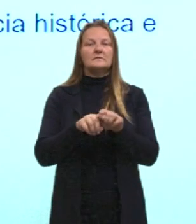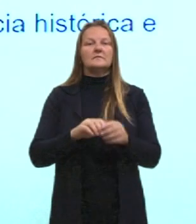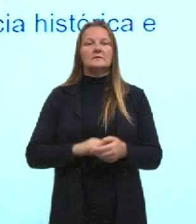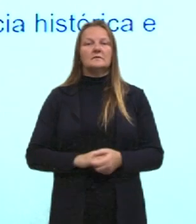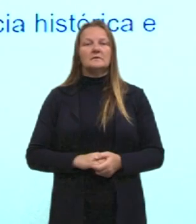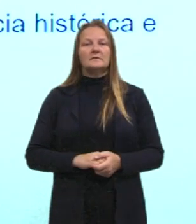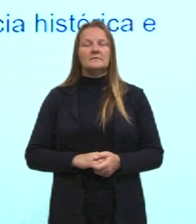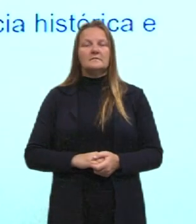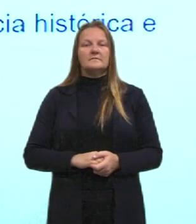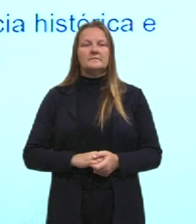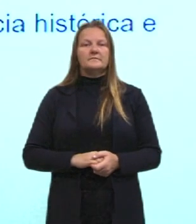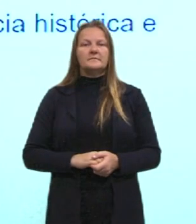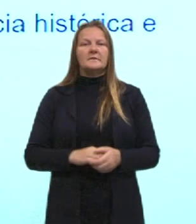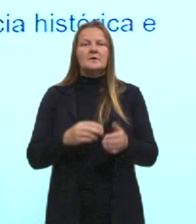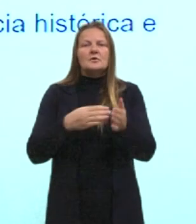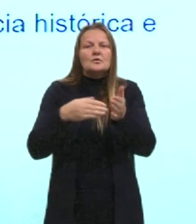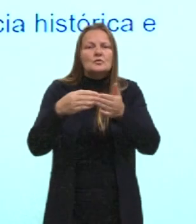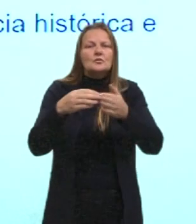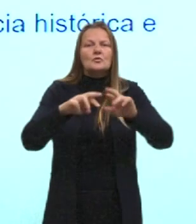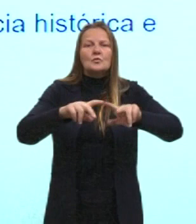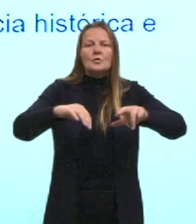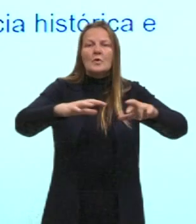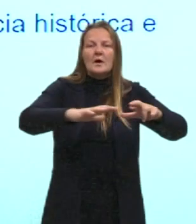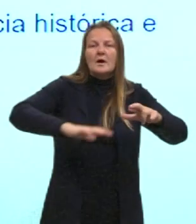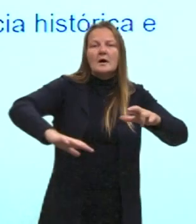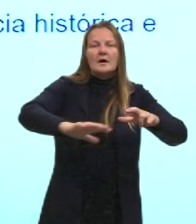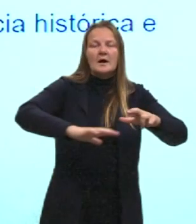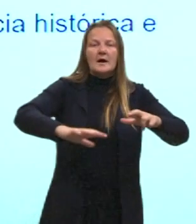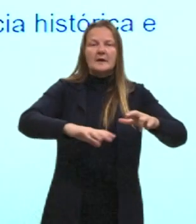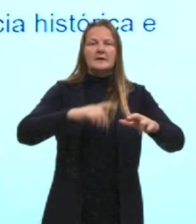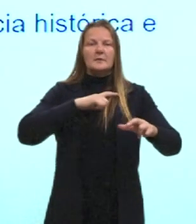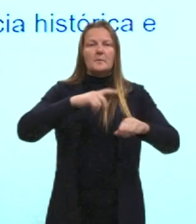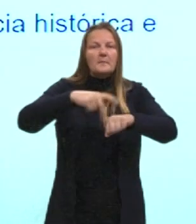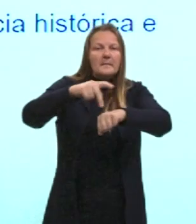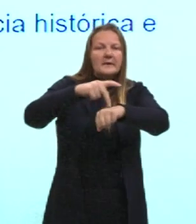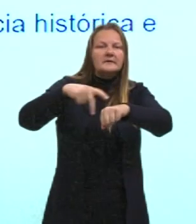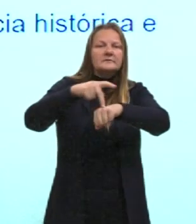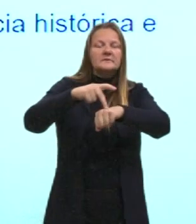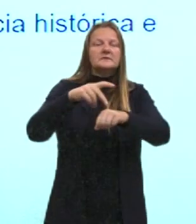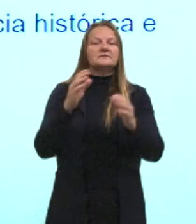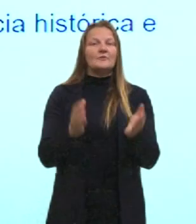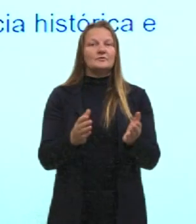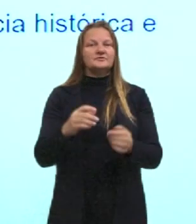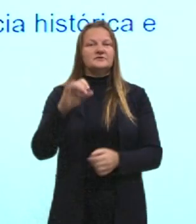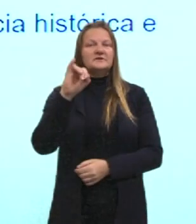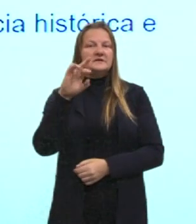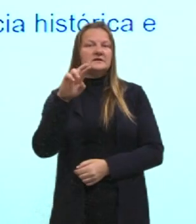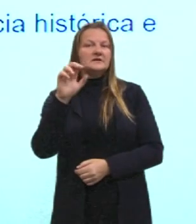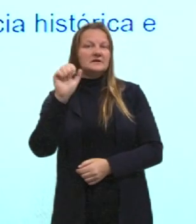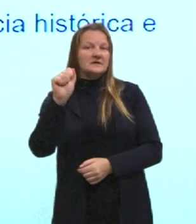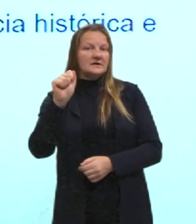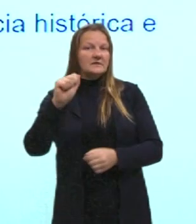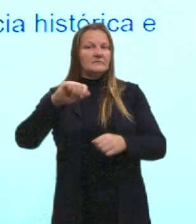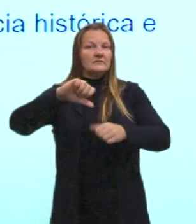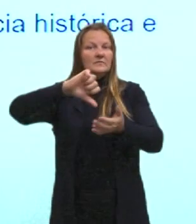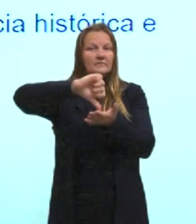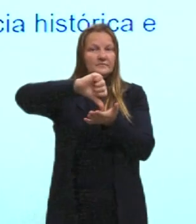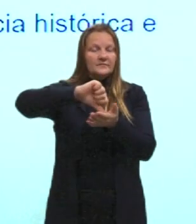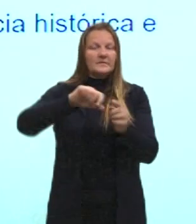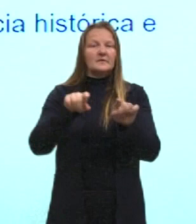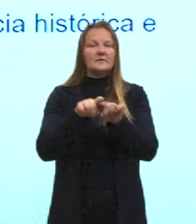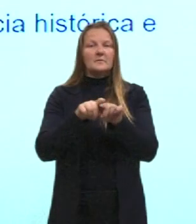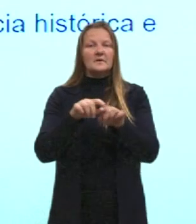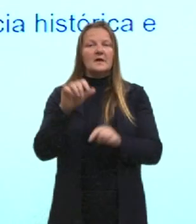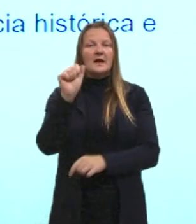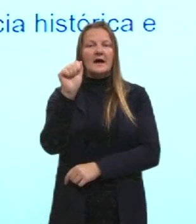Então, se a gente pensar nessa área, ela é uma área, né, uma grande, de grande importância